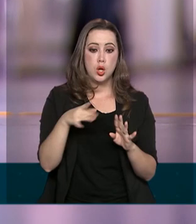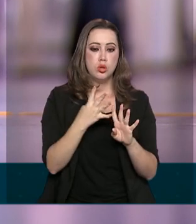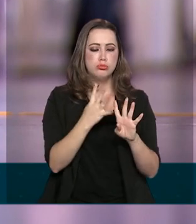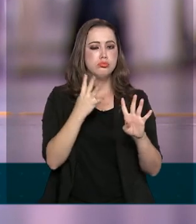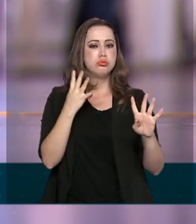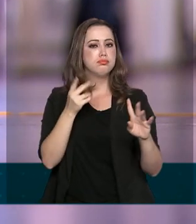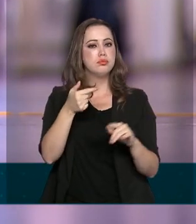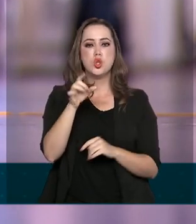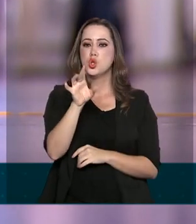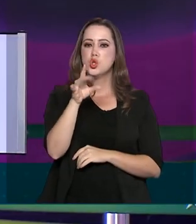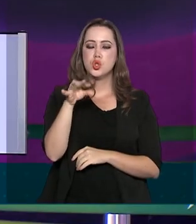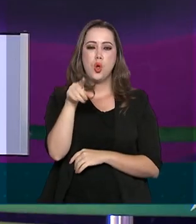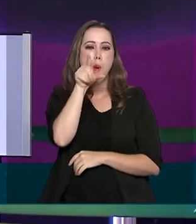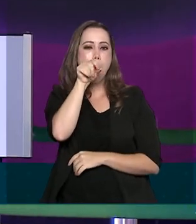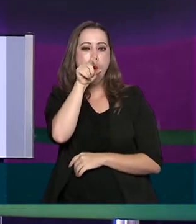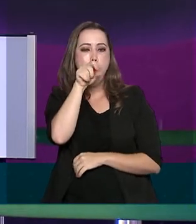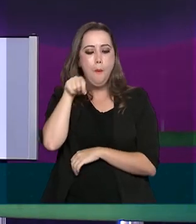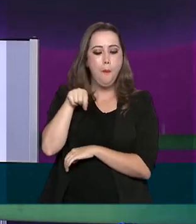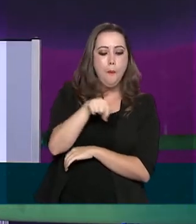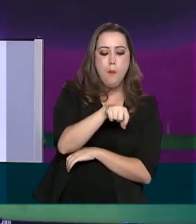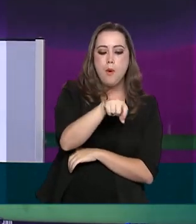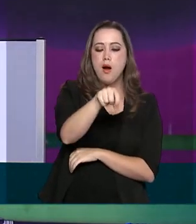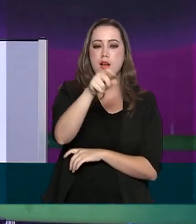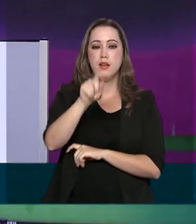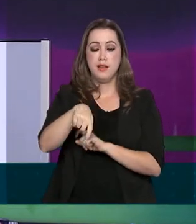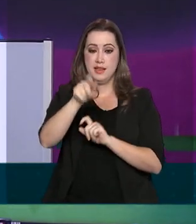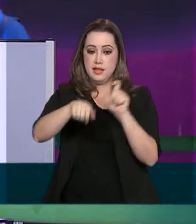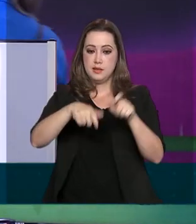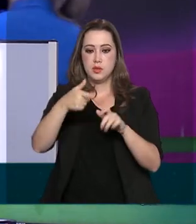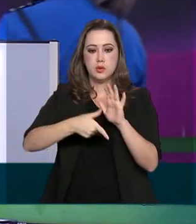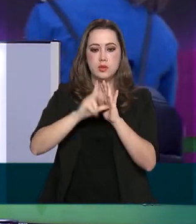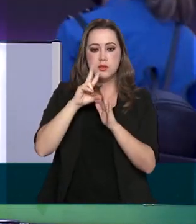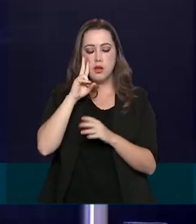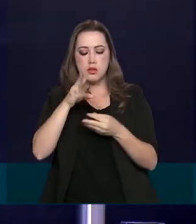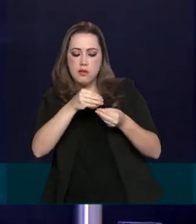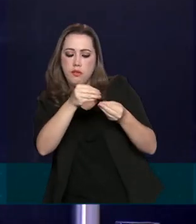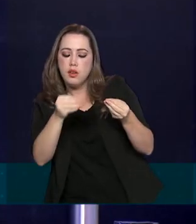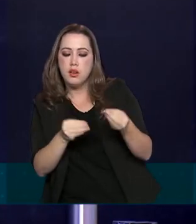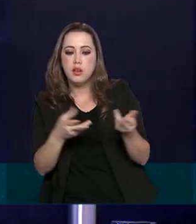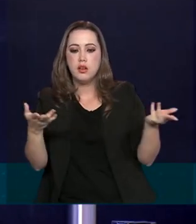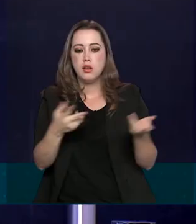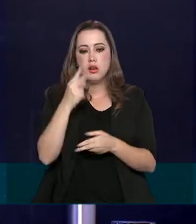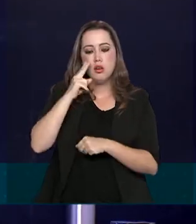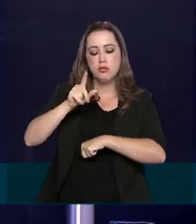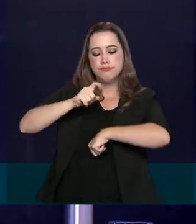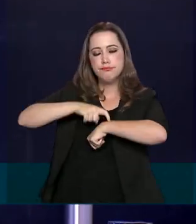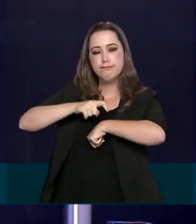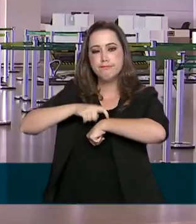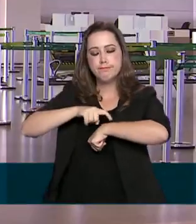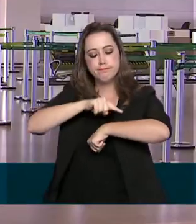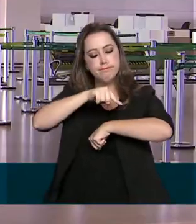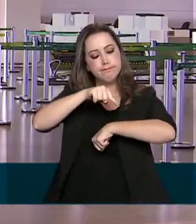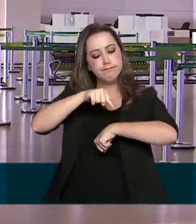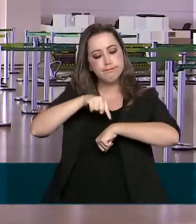só mesmo os pardais. E o funcionário, que antes conferia os bilhetes, agora olha o tempo passar. Em tempos de